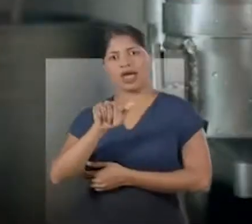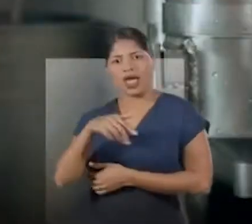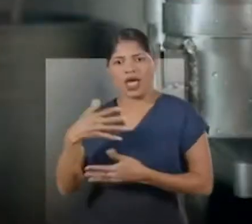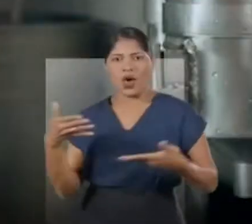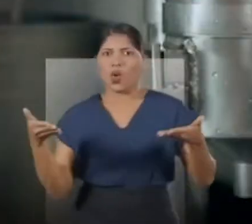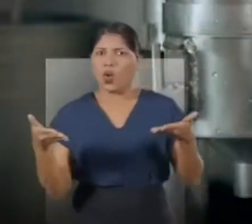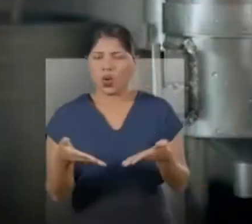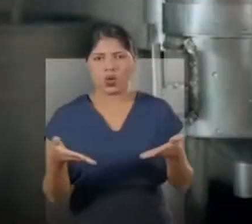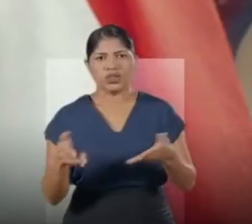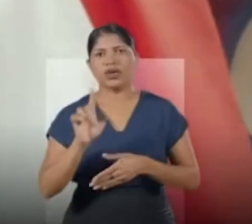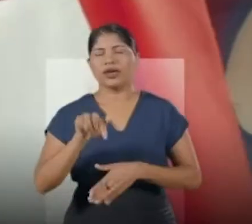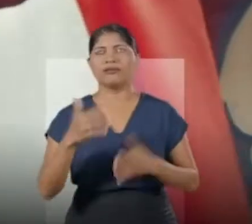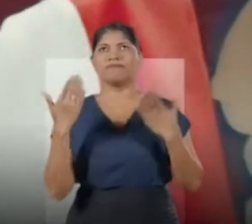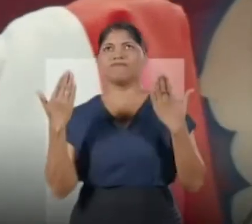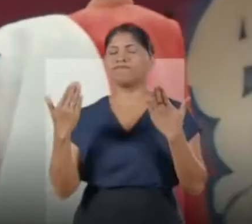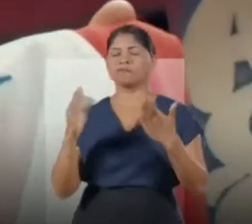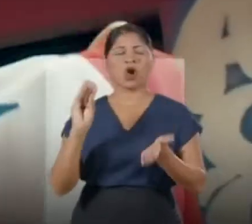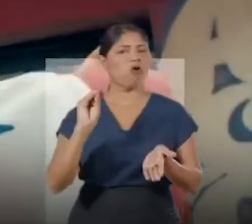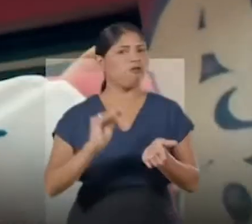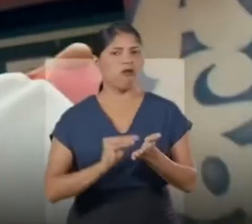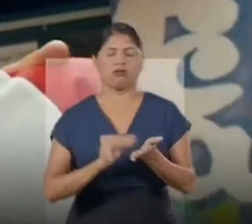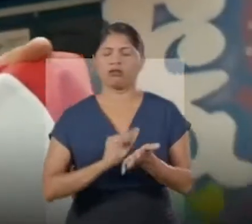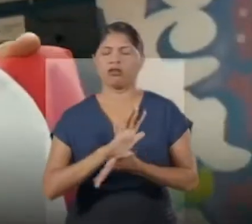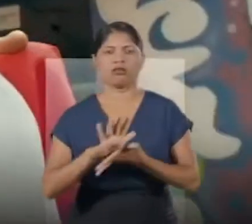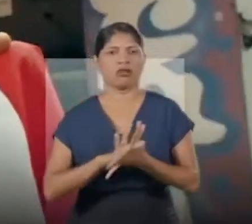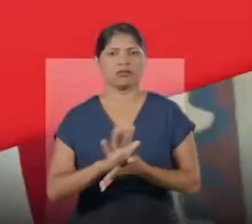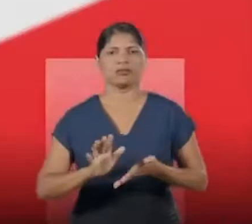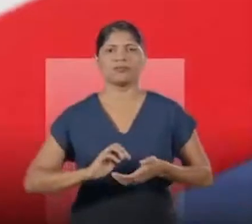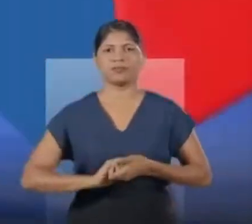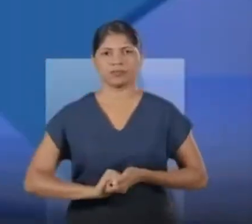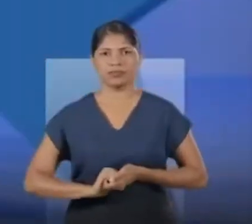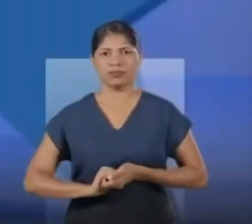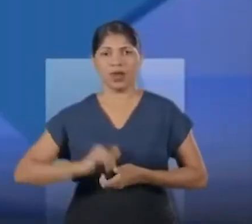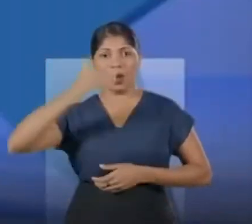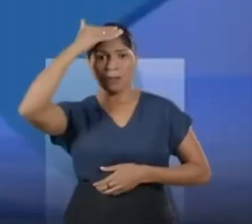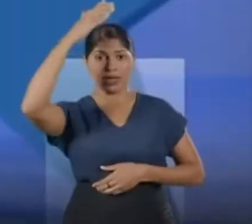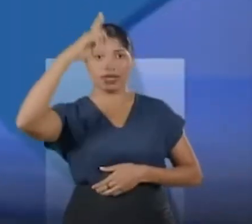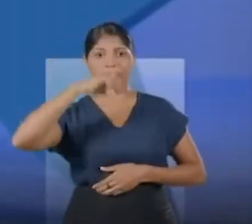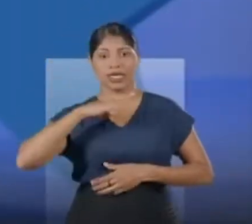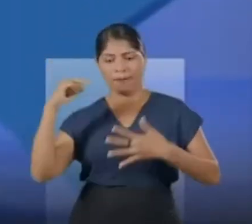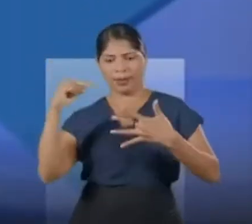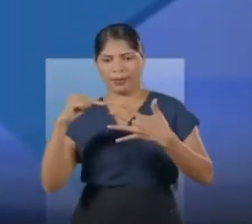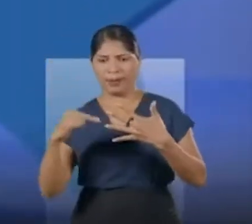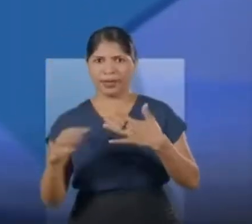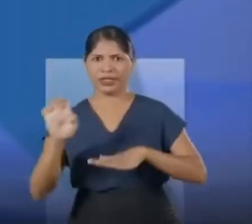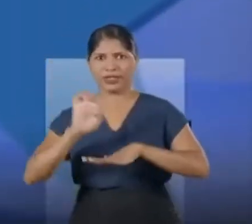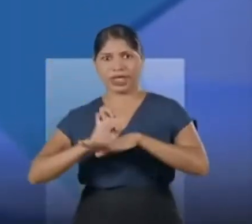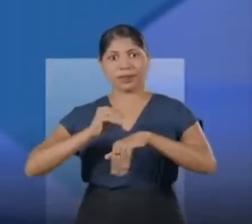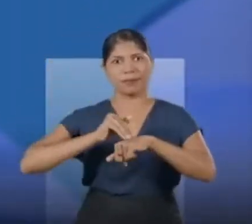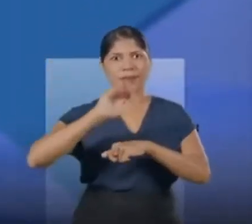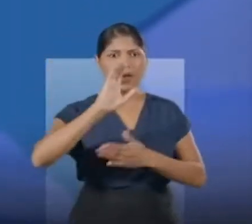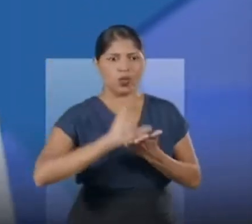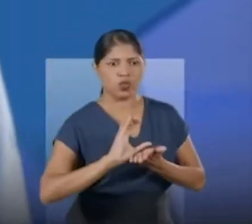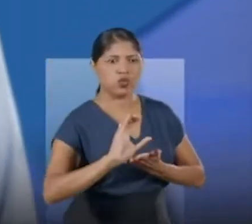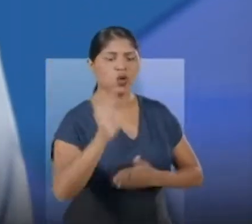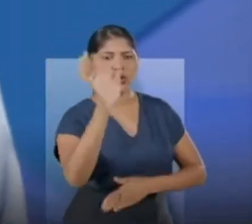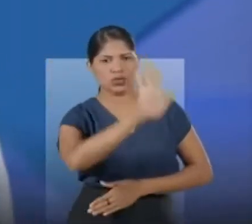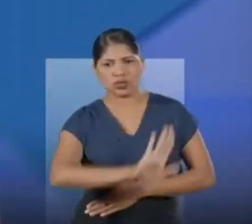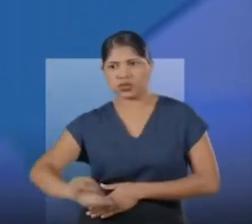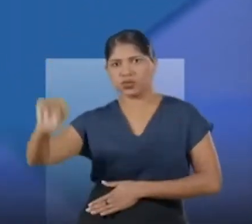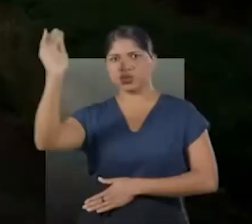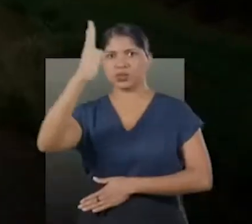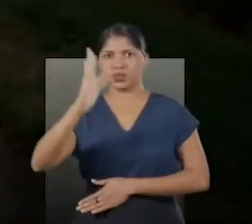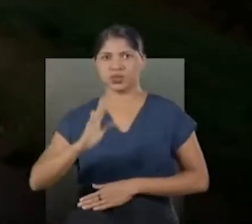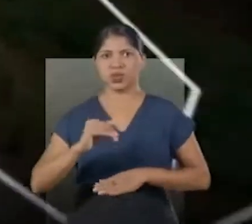água, hoje em dia, graças a Deus, não falta. O Pará está entre os estados que mais investem em